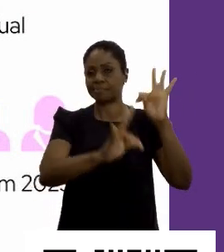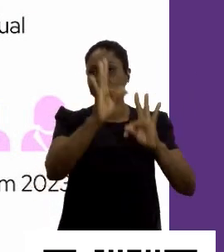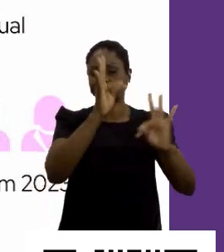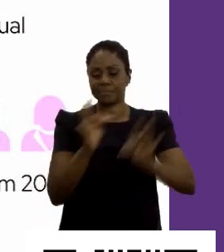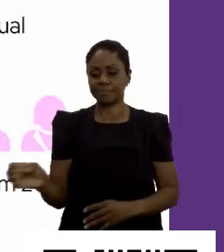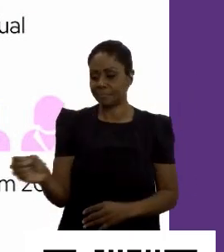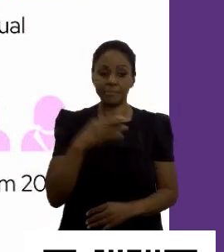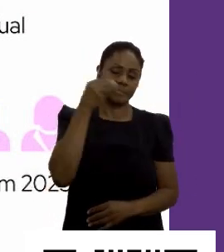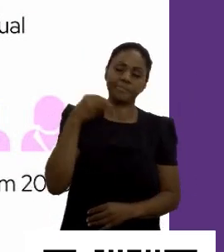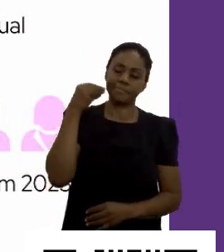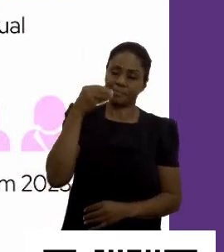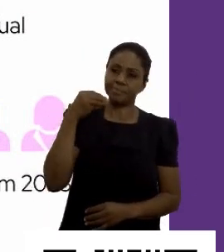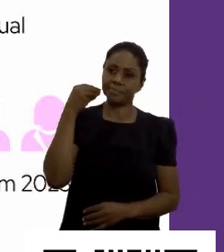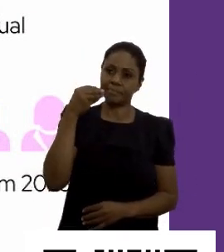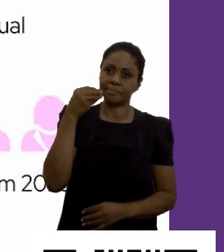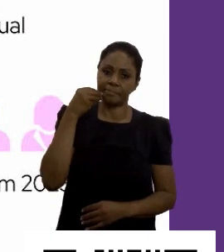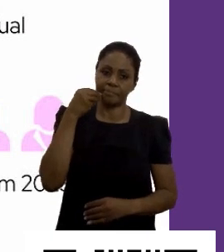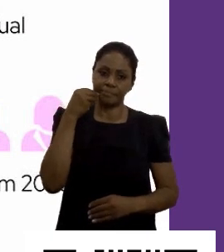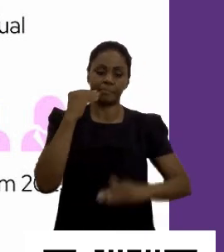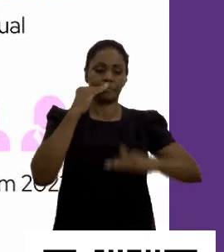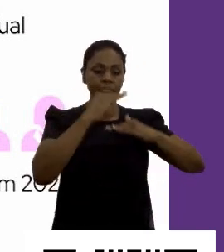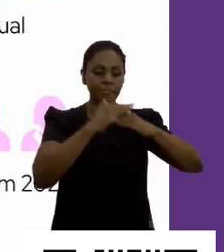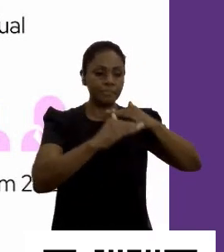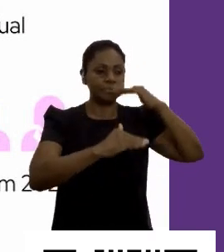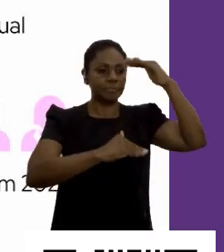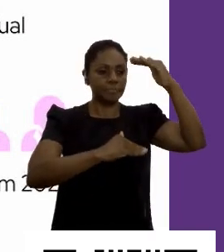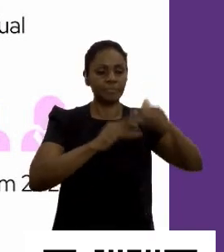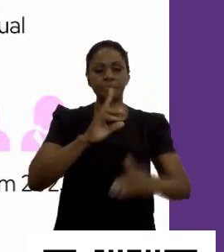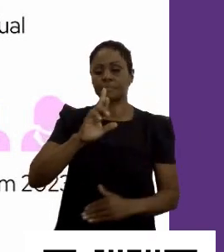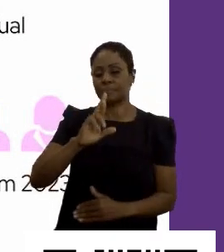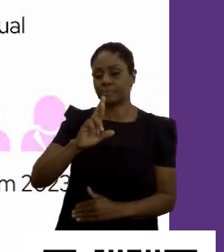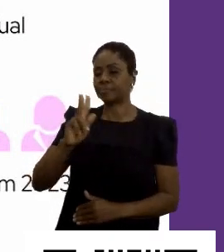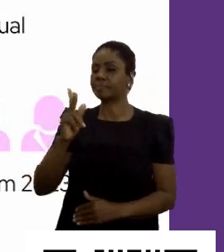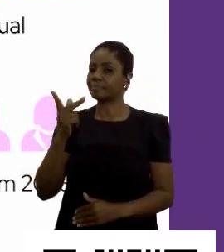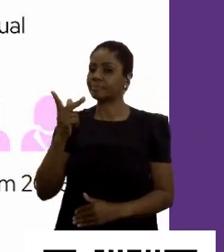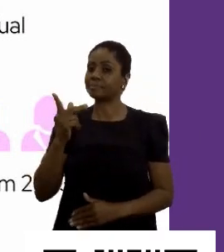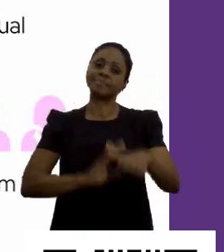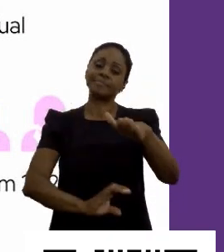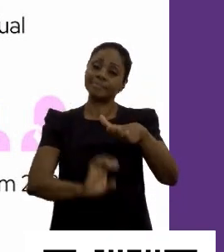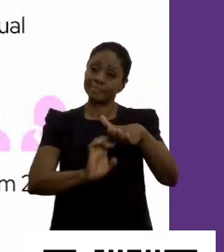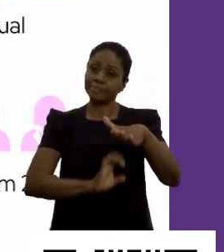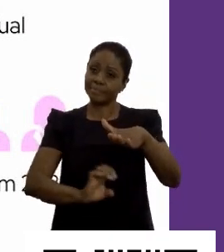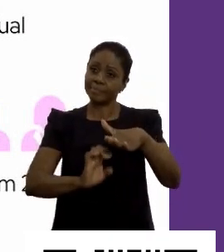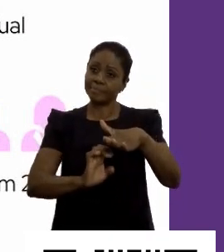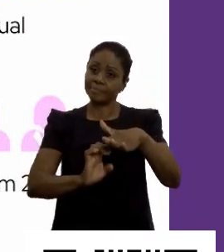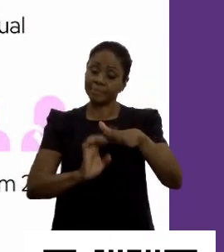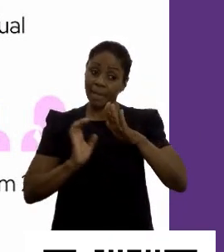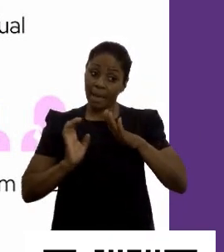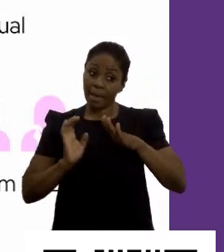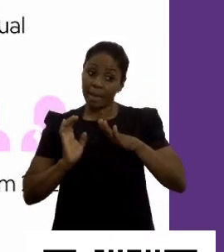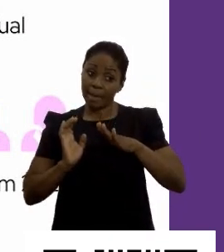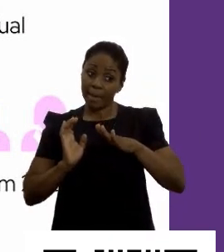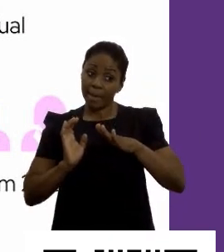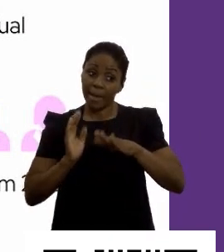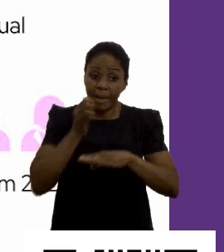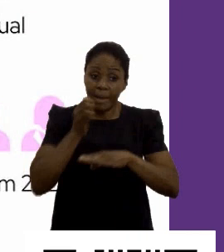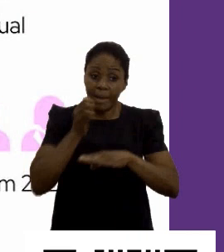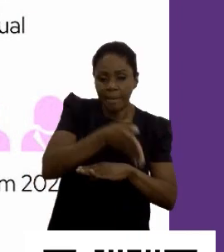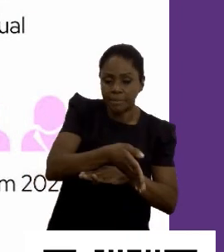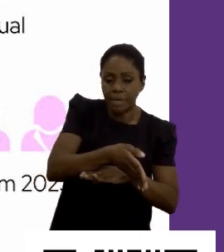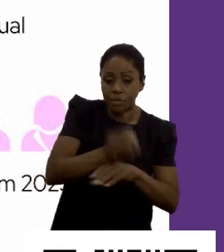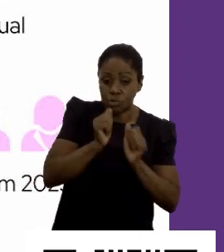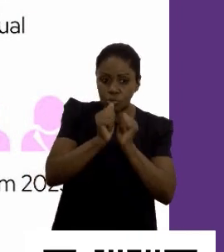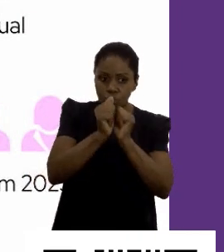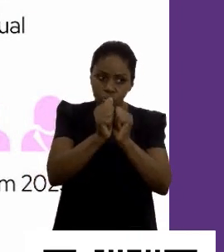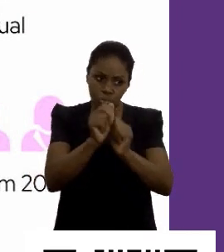experiência nos processos de RH das organizações. É embarcar também, junto ao candidato,